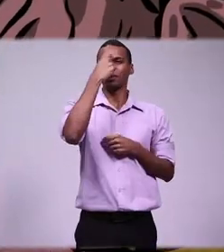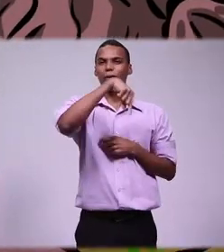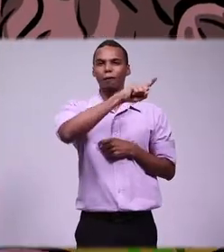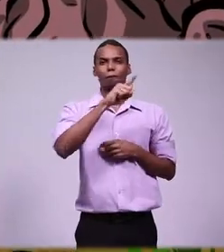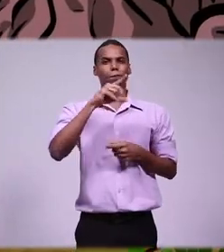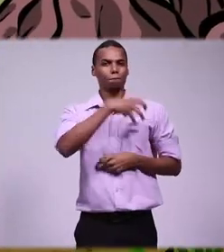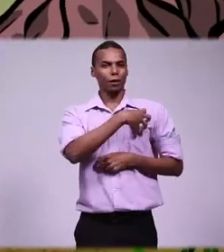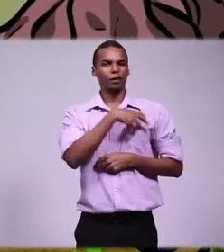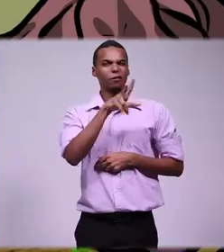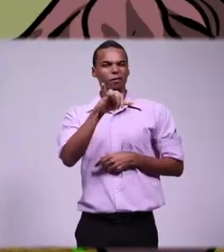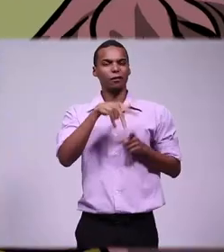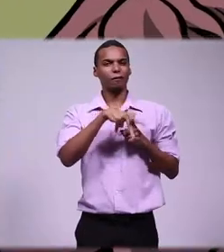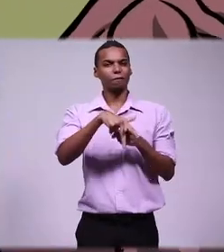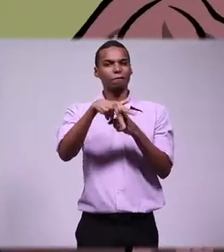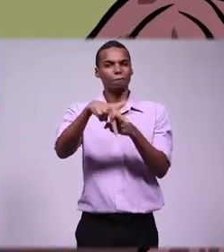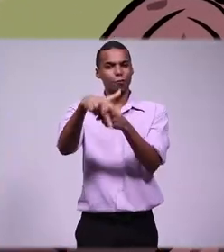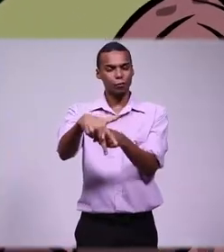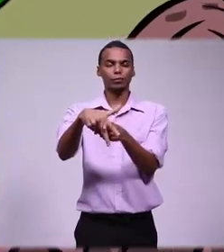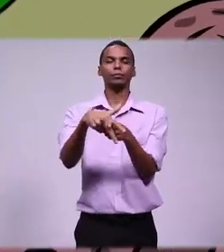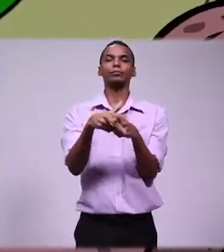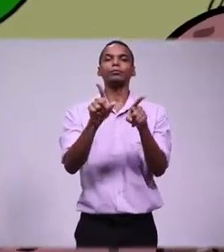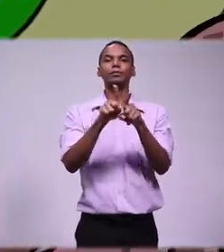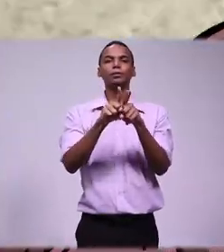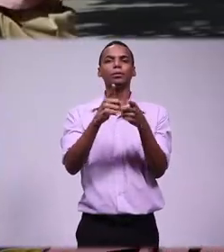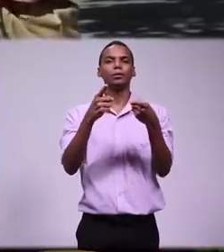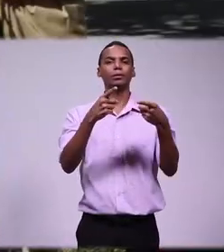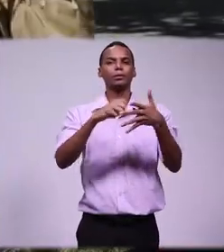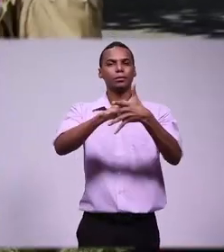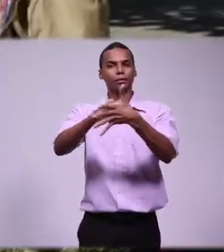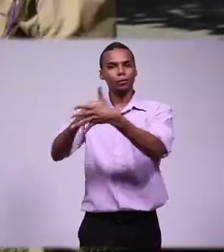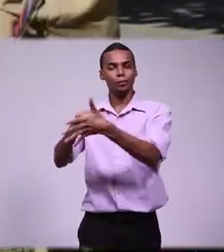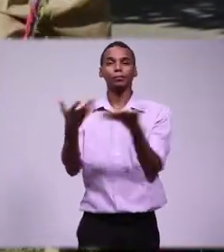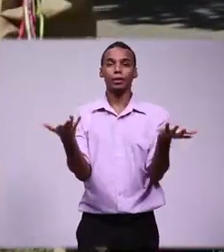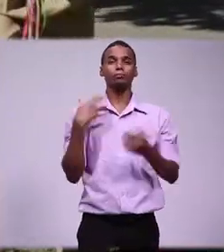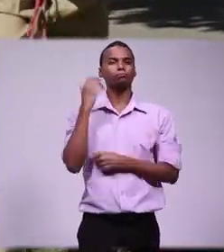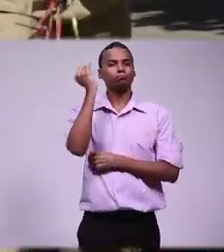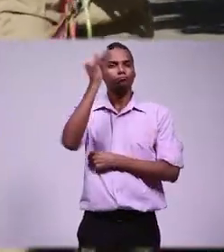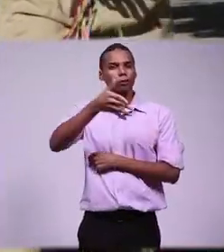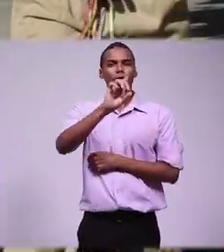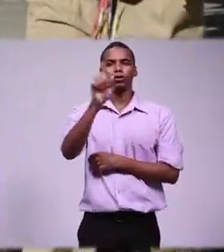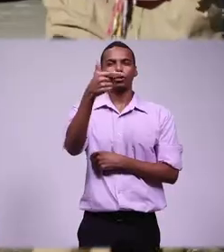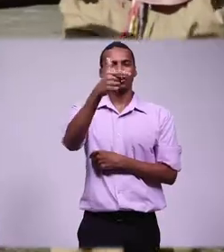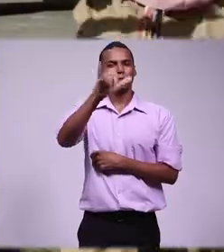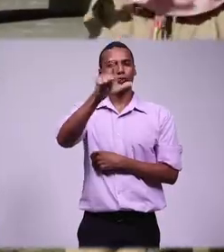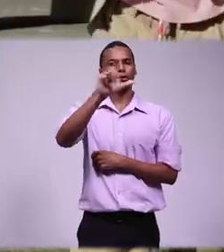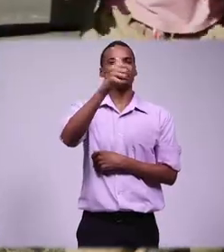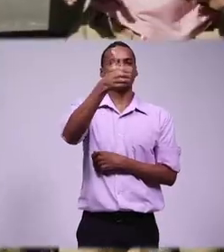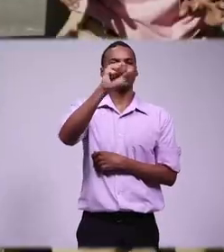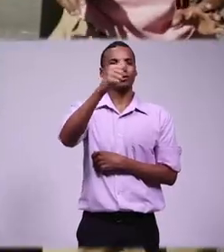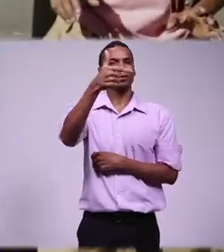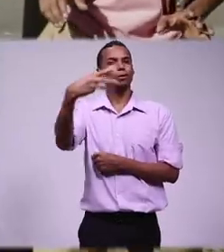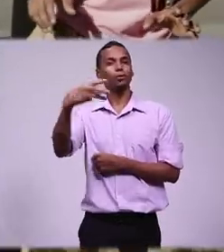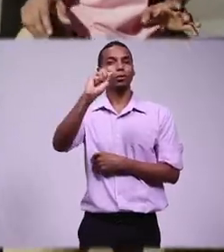armadas brasileiras bloquearam as principais entradas da cidade. Na madrugada do dia 2 de julho de 1823,